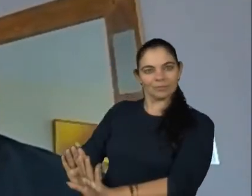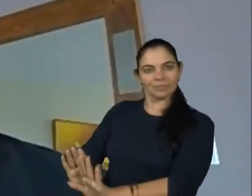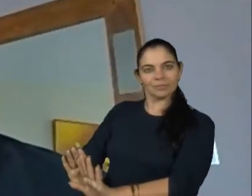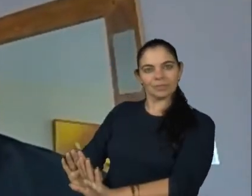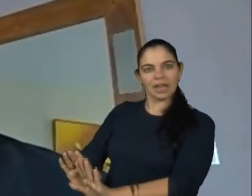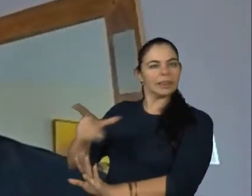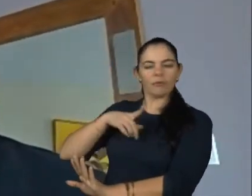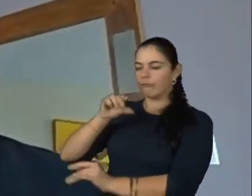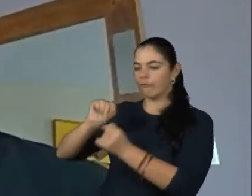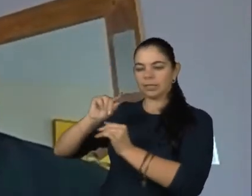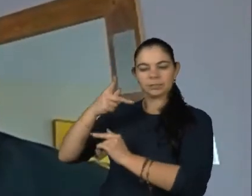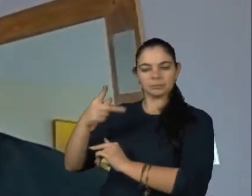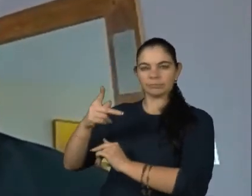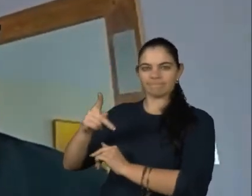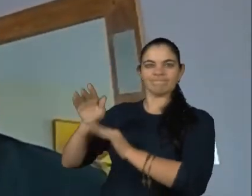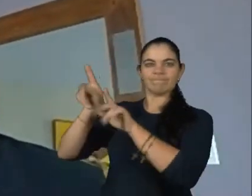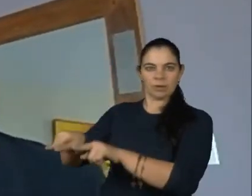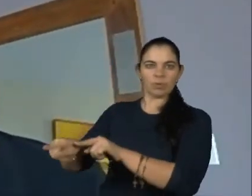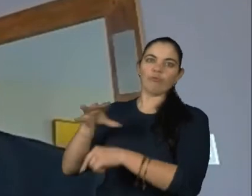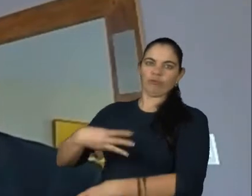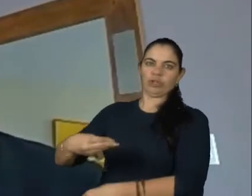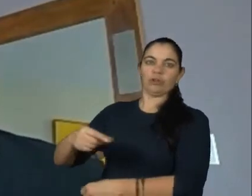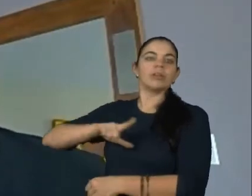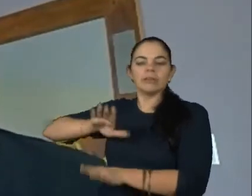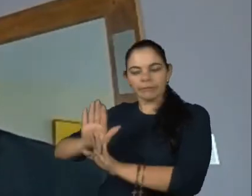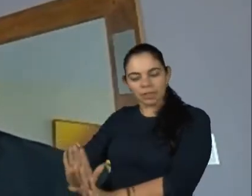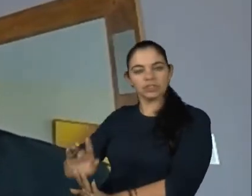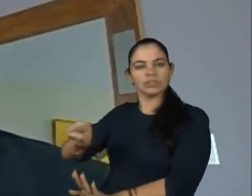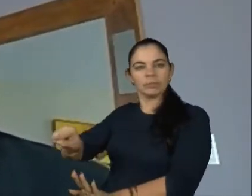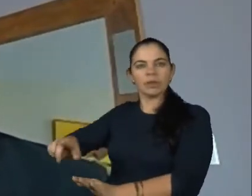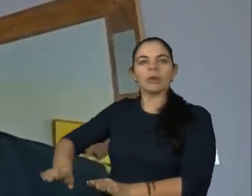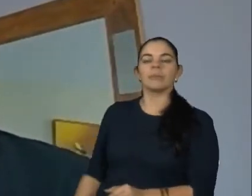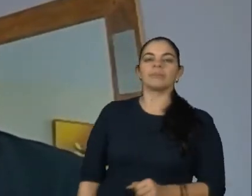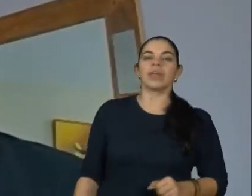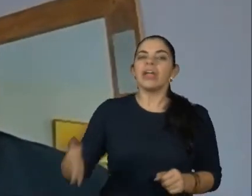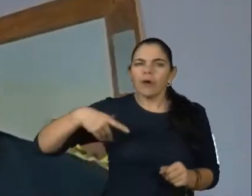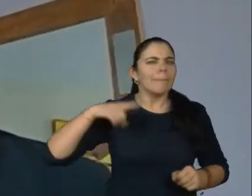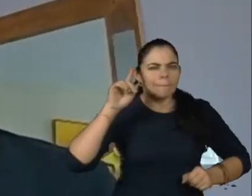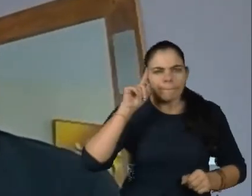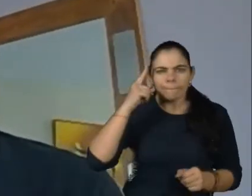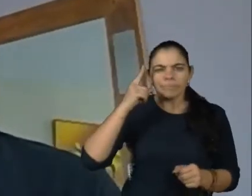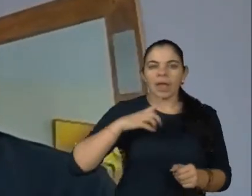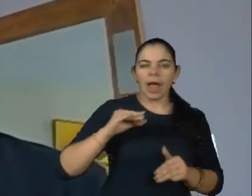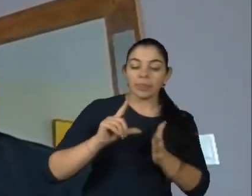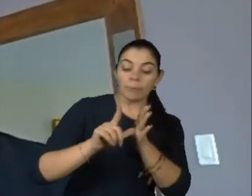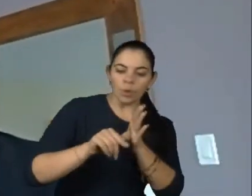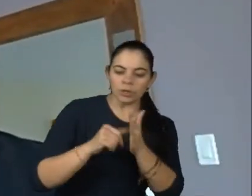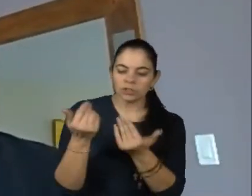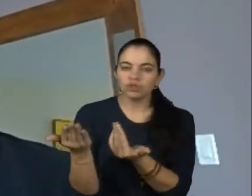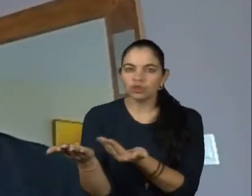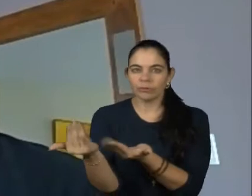ela. Essa é a primeira experiência que eu trago dentro dessa coisa da infância, né? E indo para a adolescência,